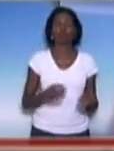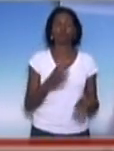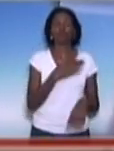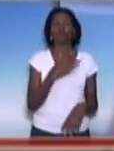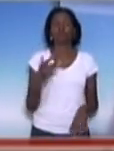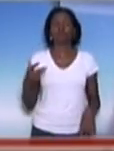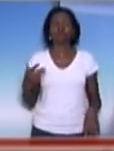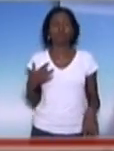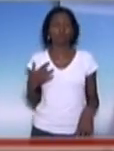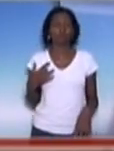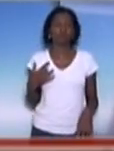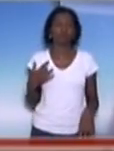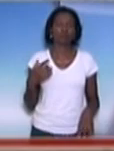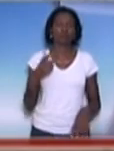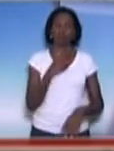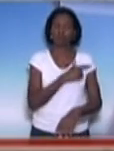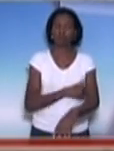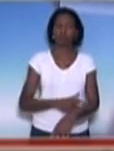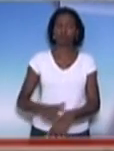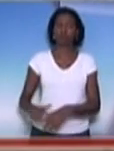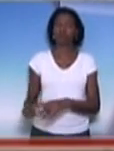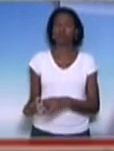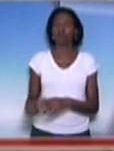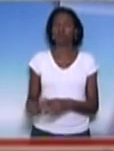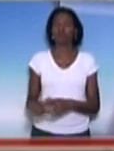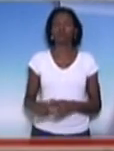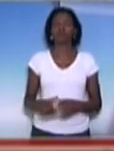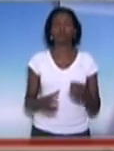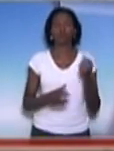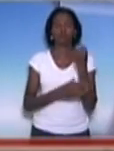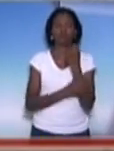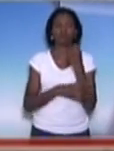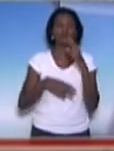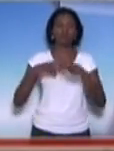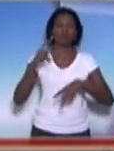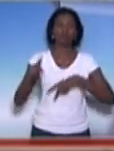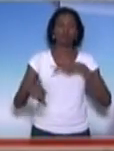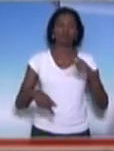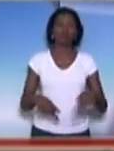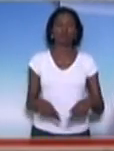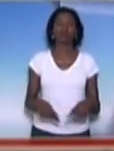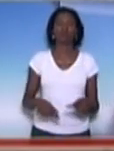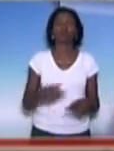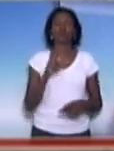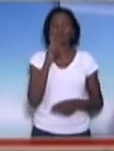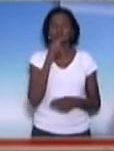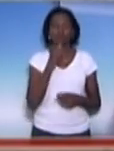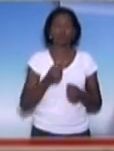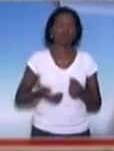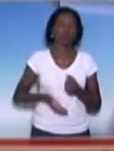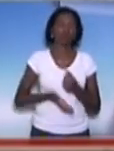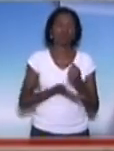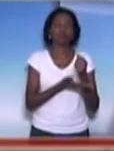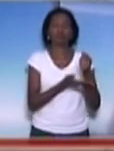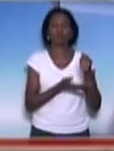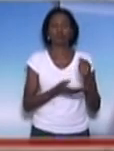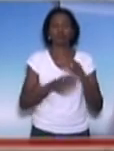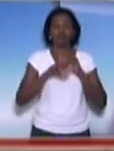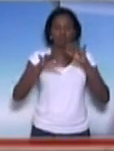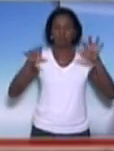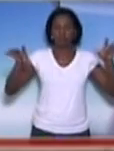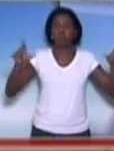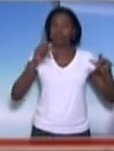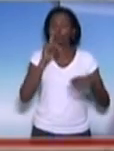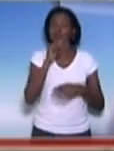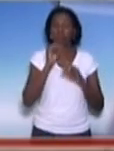Apagão na saúde, apagão na educação, apagão na segurança pública, apagão no abastecimento de água também. Essa é a